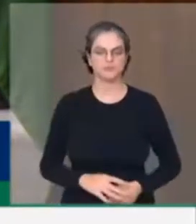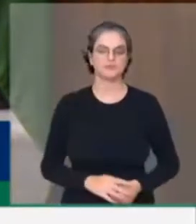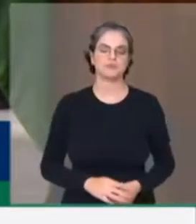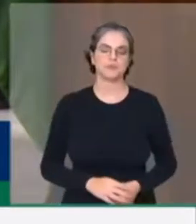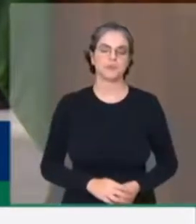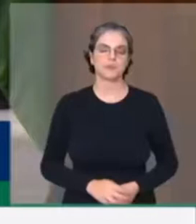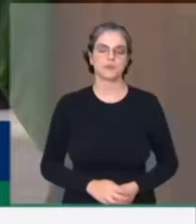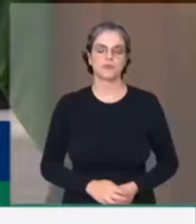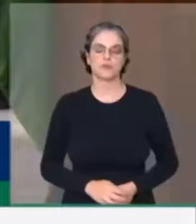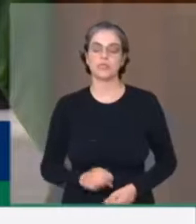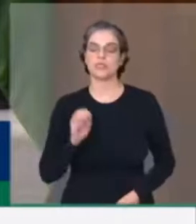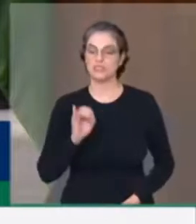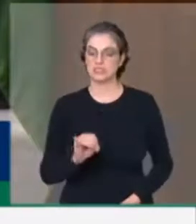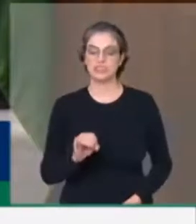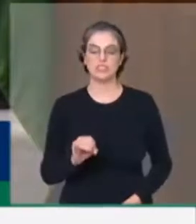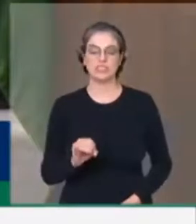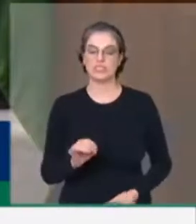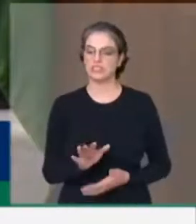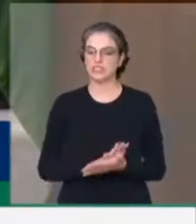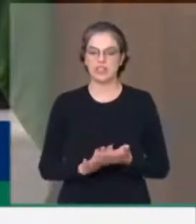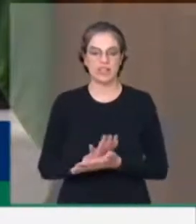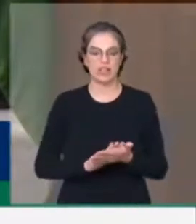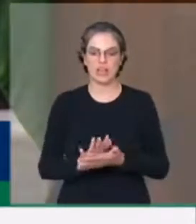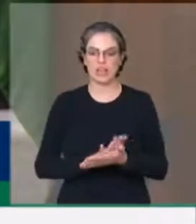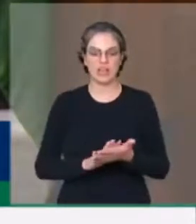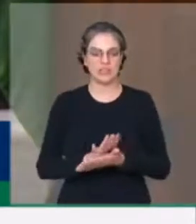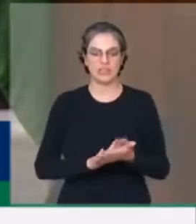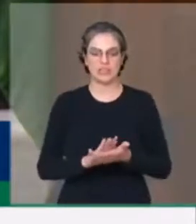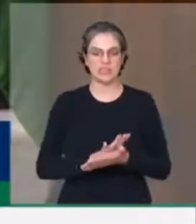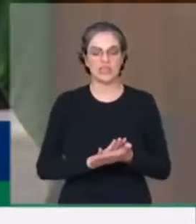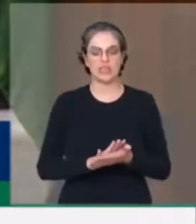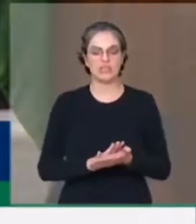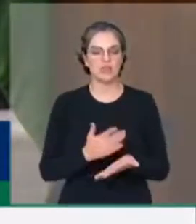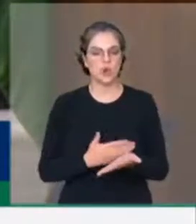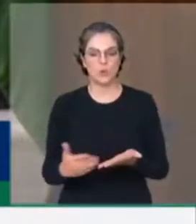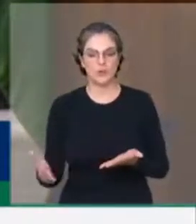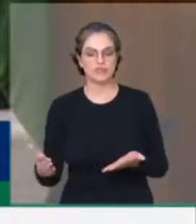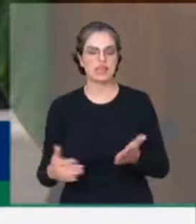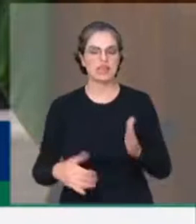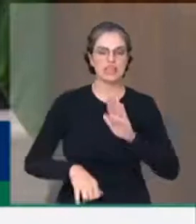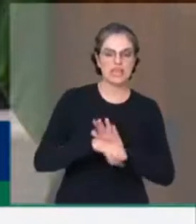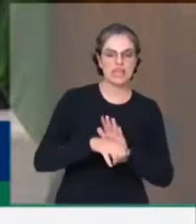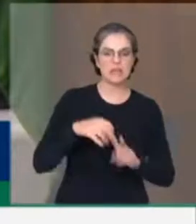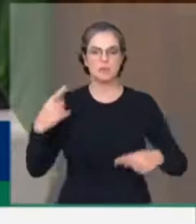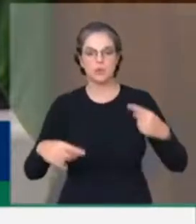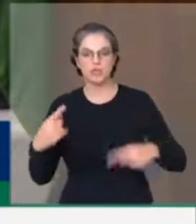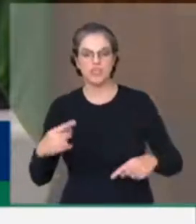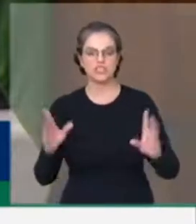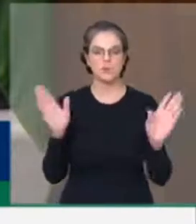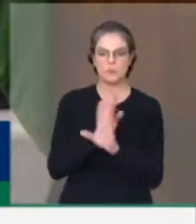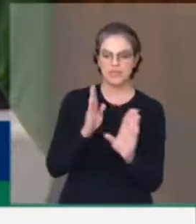se não tivesse o Brasil vivido um processo de criminalização da política, de perseguição da